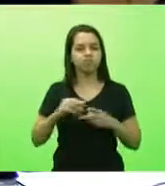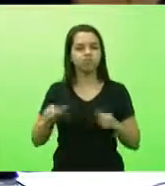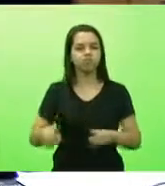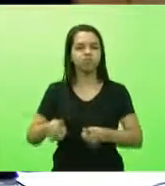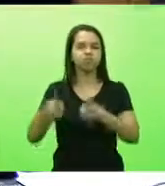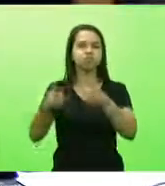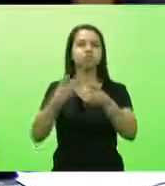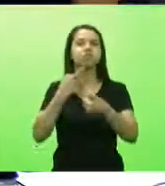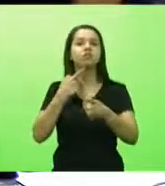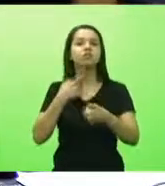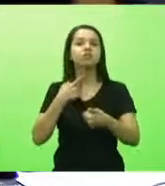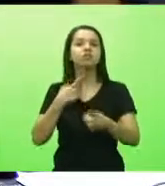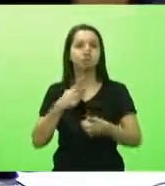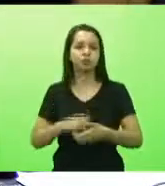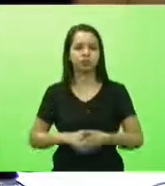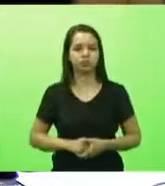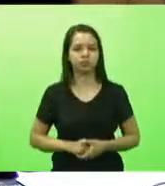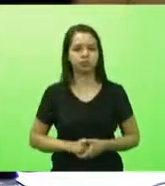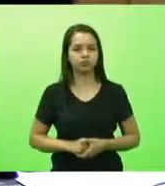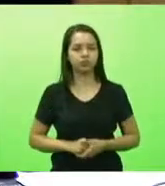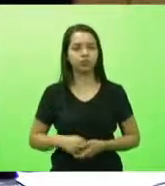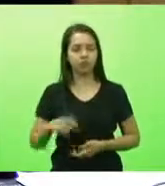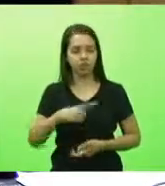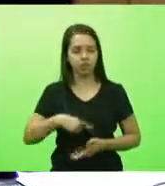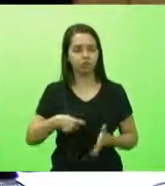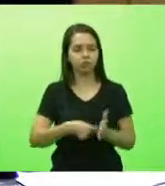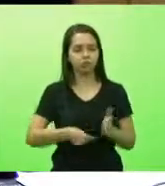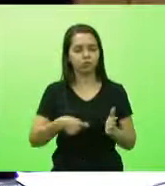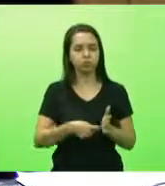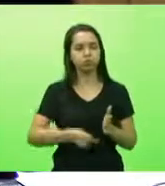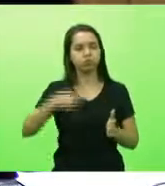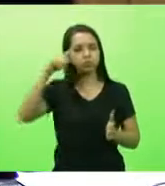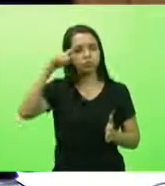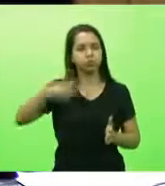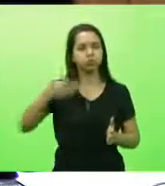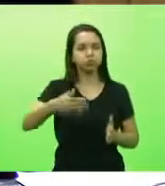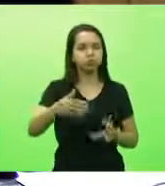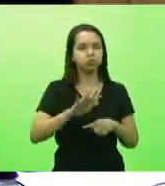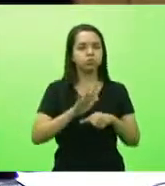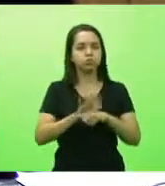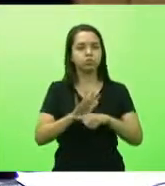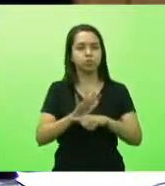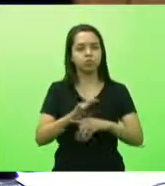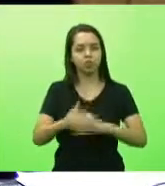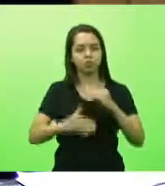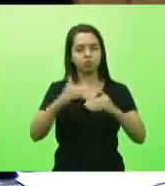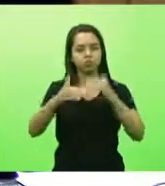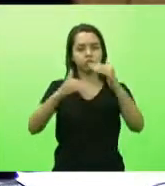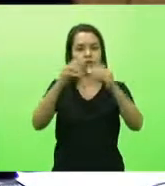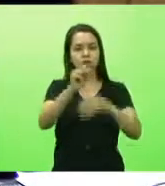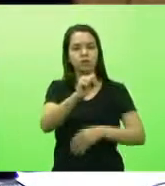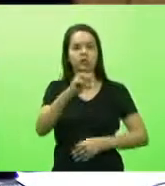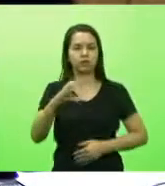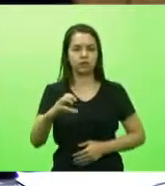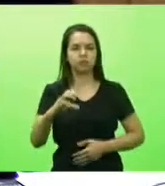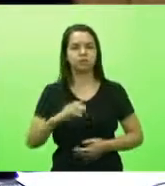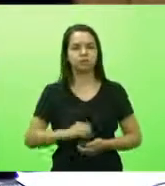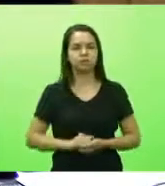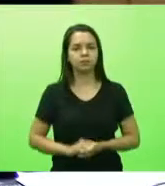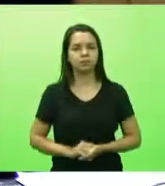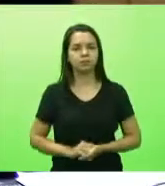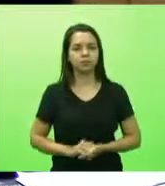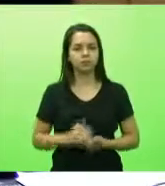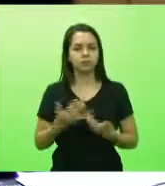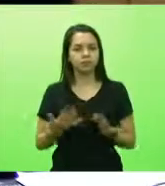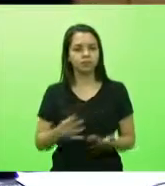nessa grande labuta do dia a dia para contribuir para o desenvolvimento de Santa Catarina. Senhor presidente, o que me faz